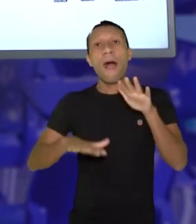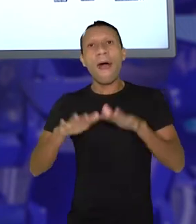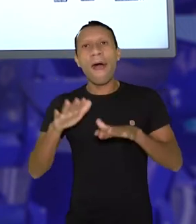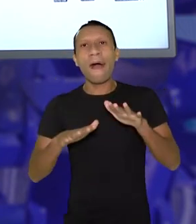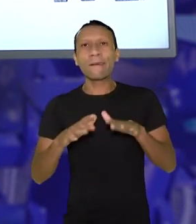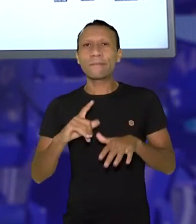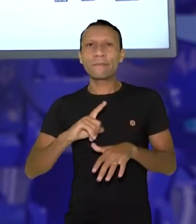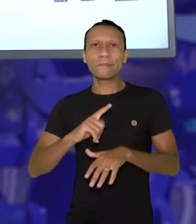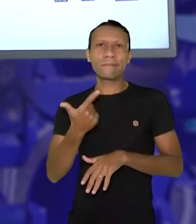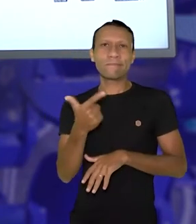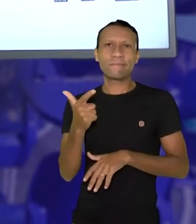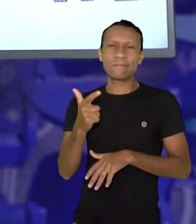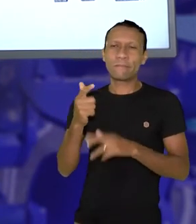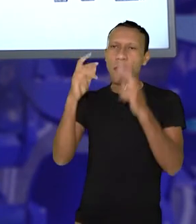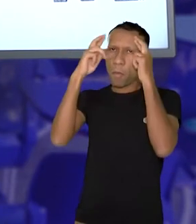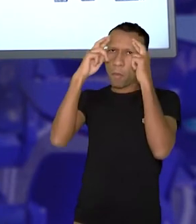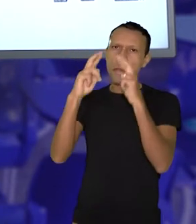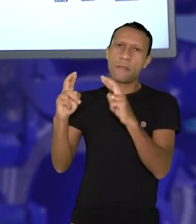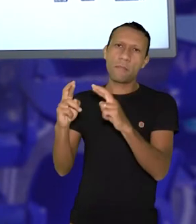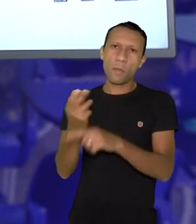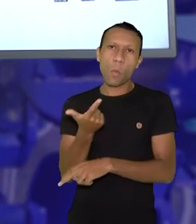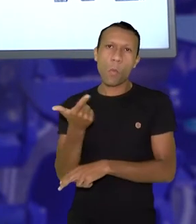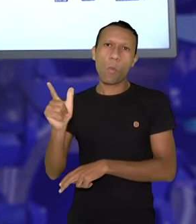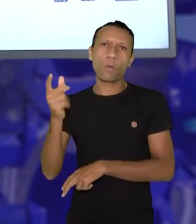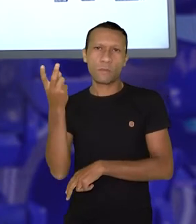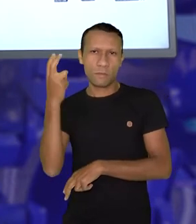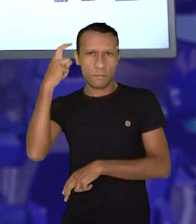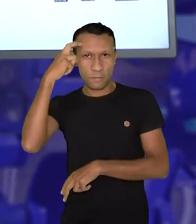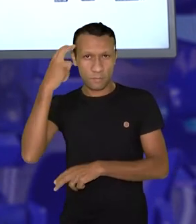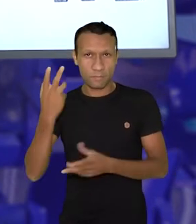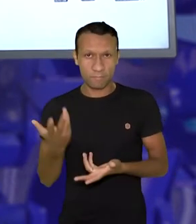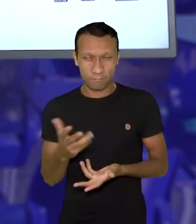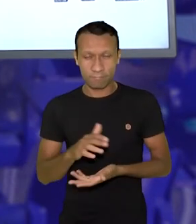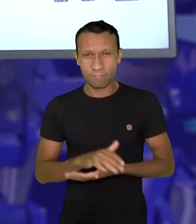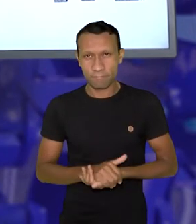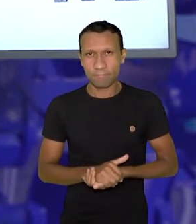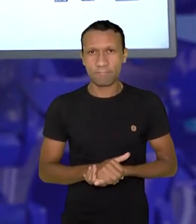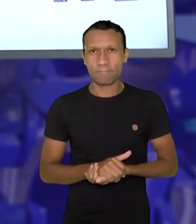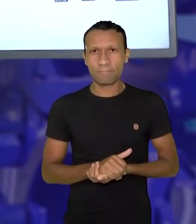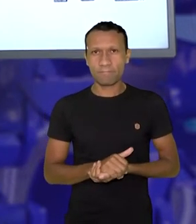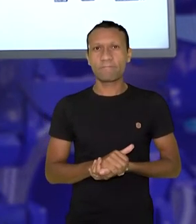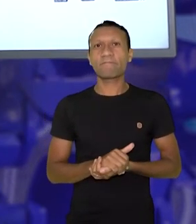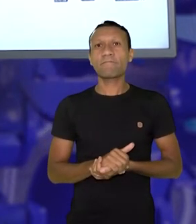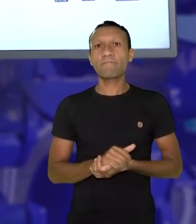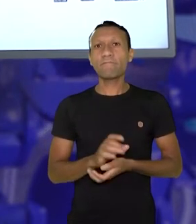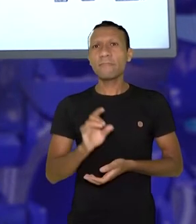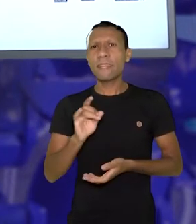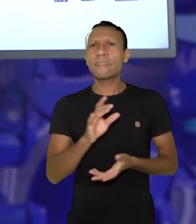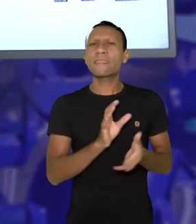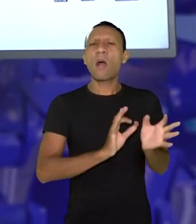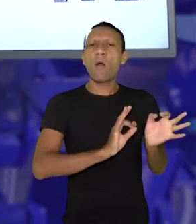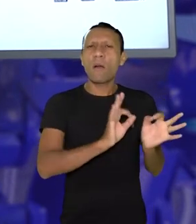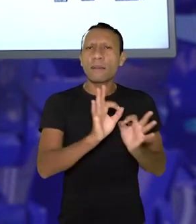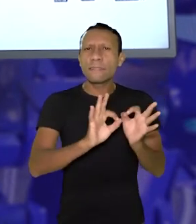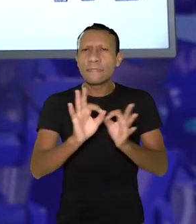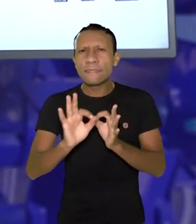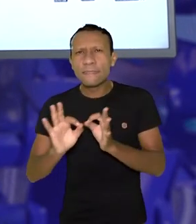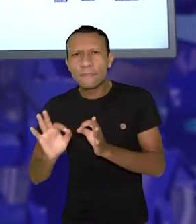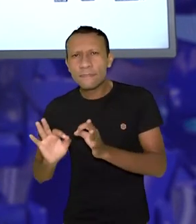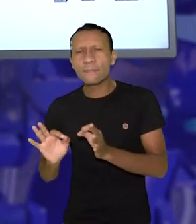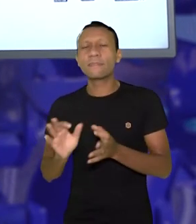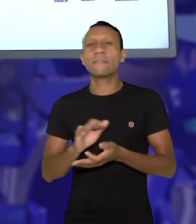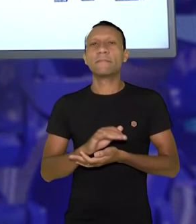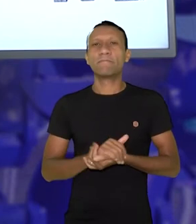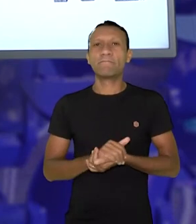à própria diversidade, né? É isso que trata do processo de mundialização. Essa homogenização da cultura sem